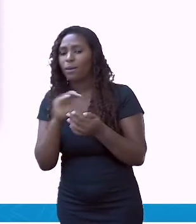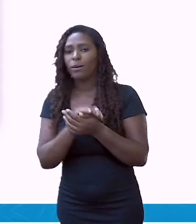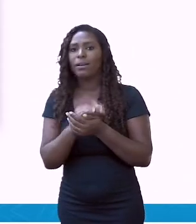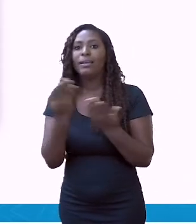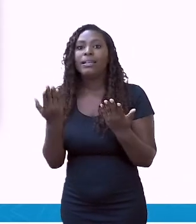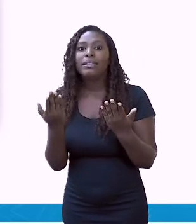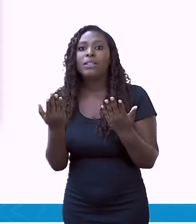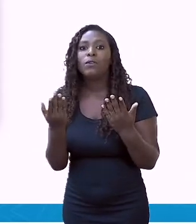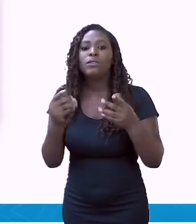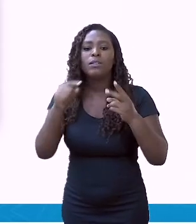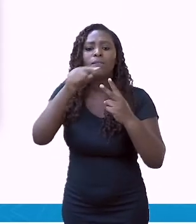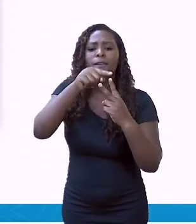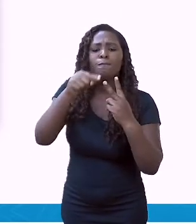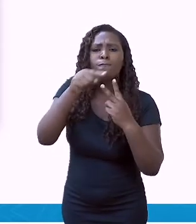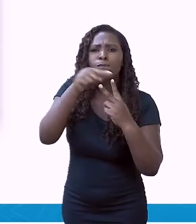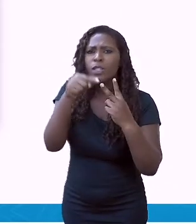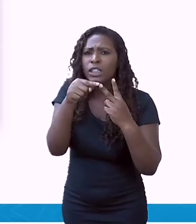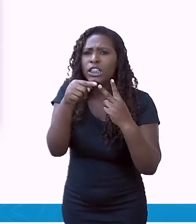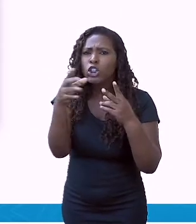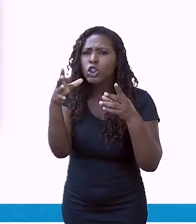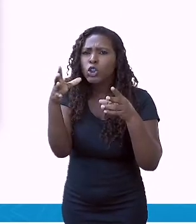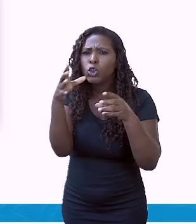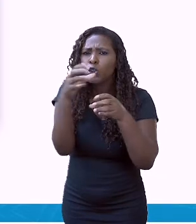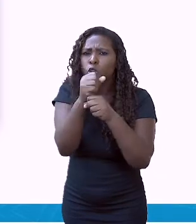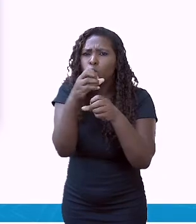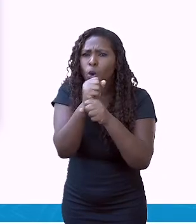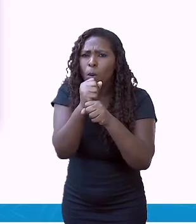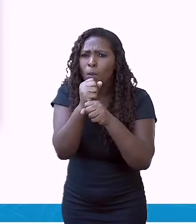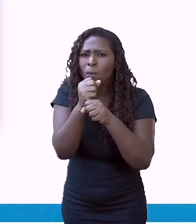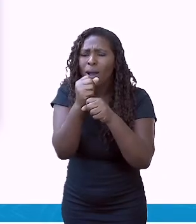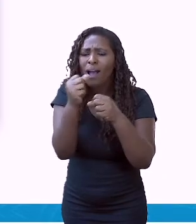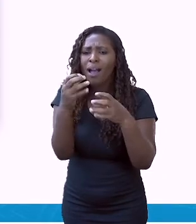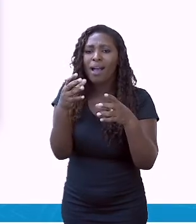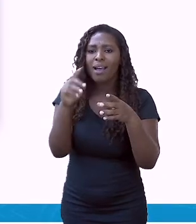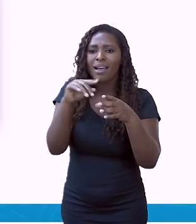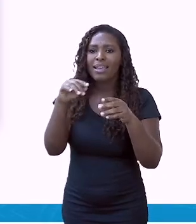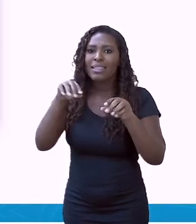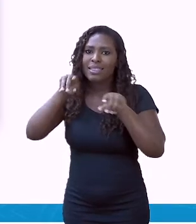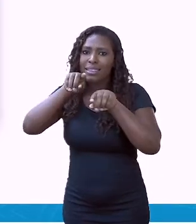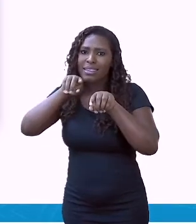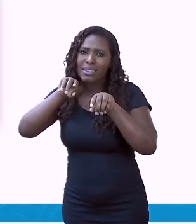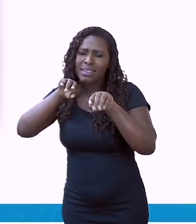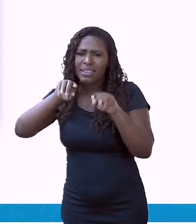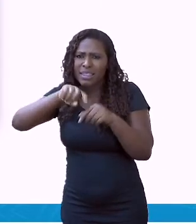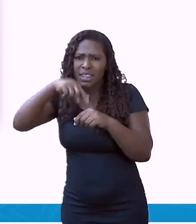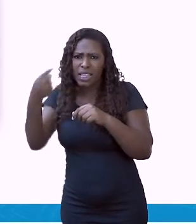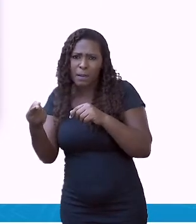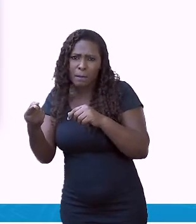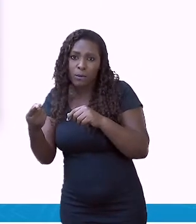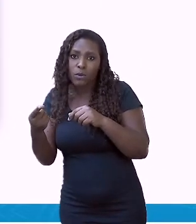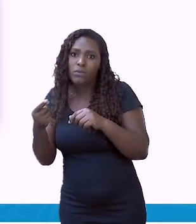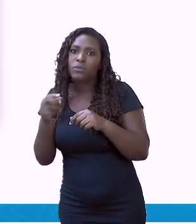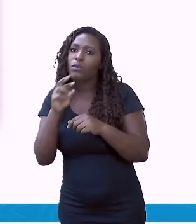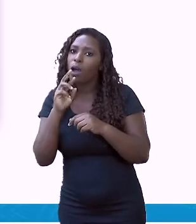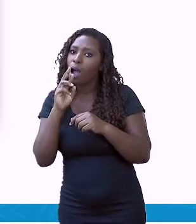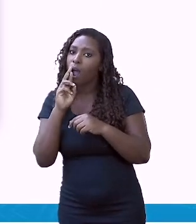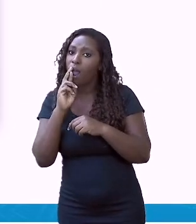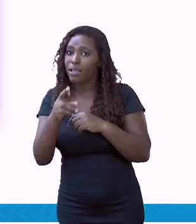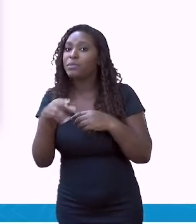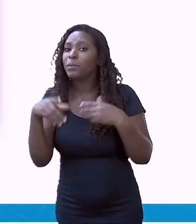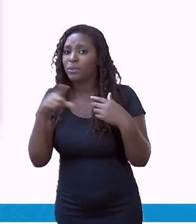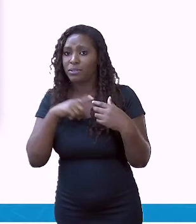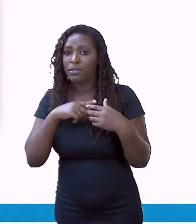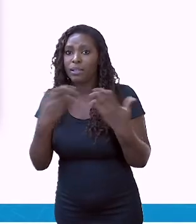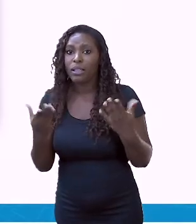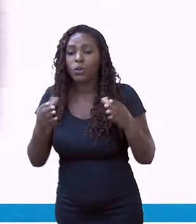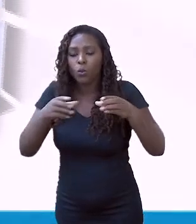o resultado disso, você soma e aí você tem a dinâmica total. Ok? Crescimento